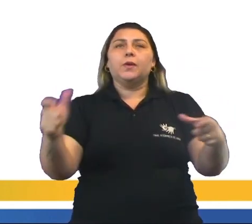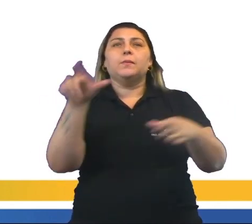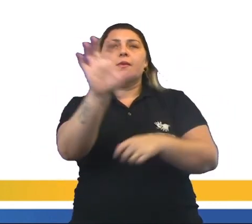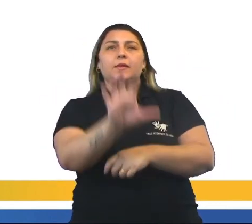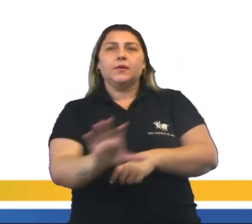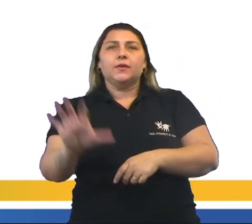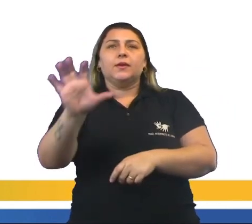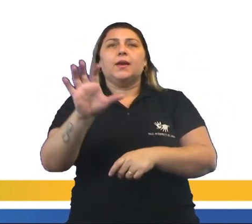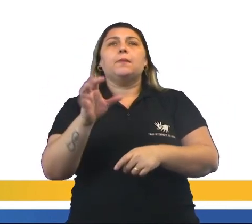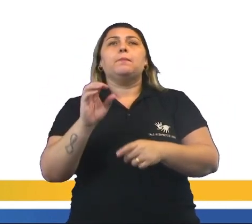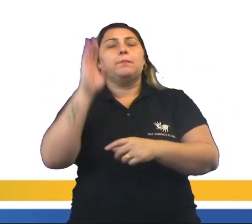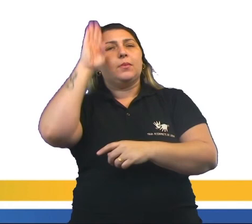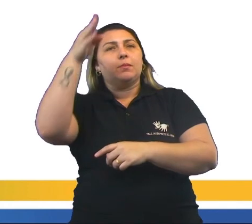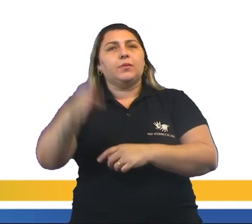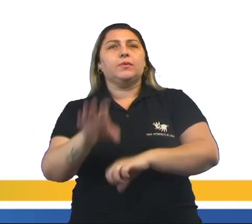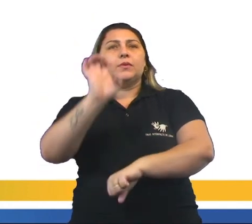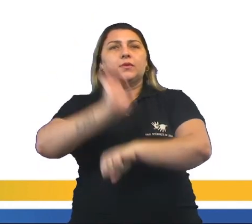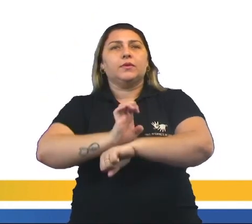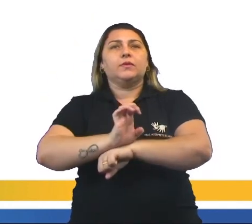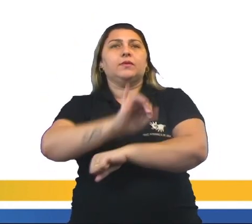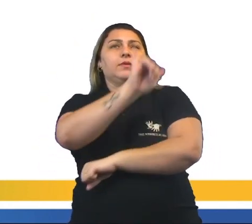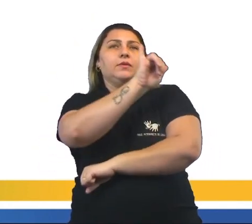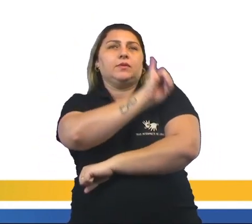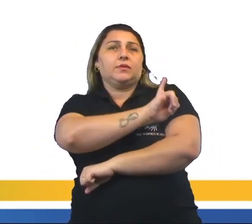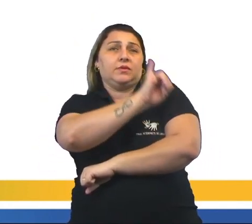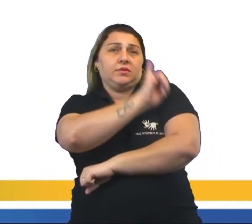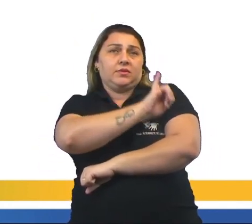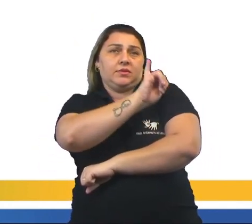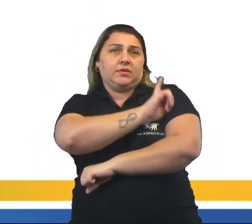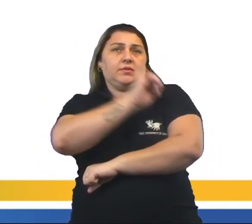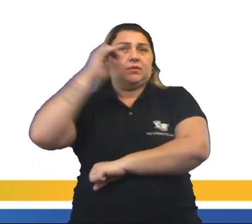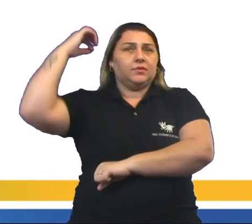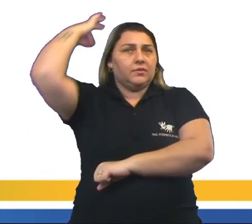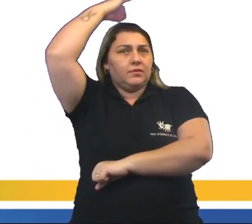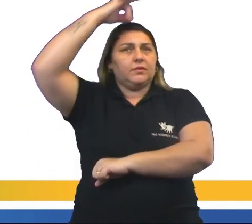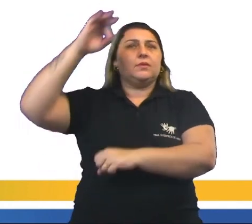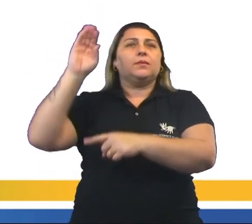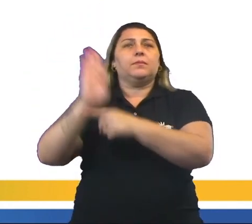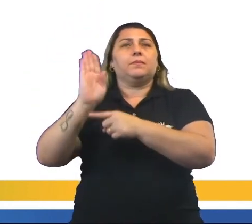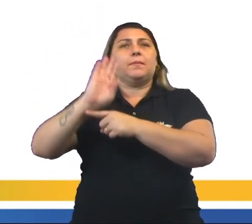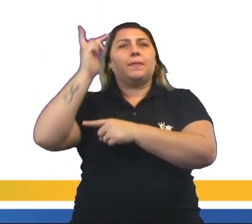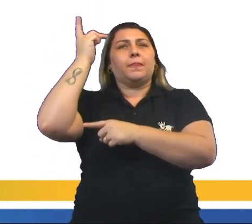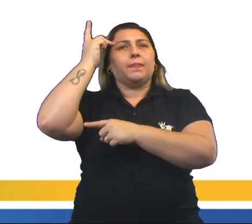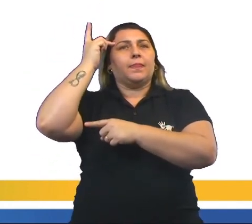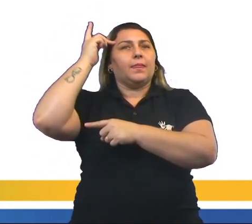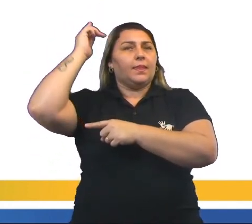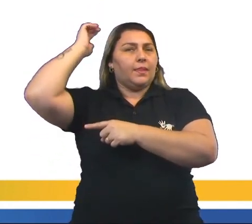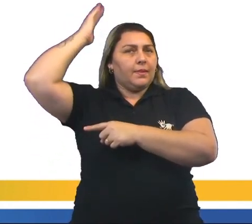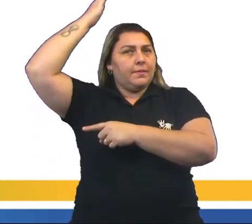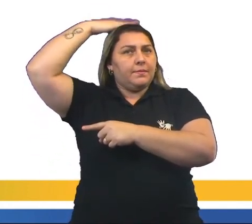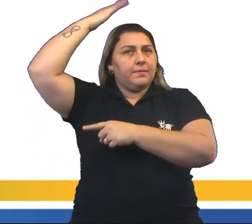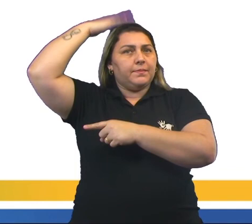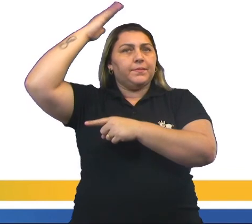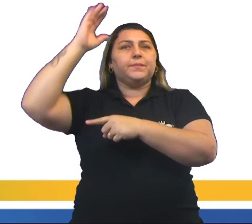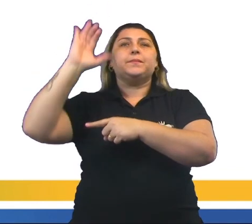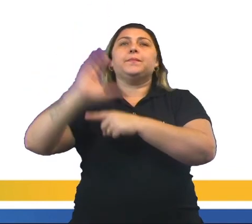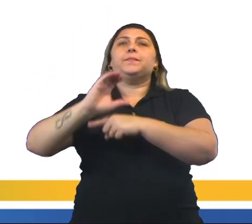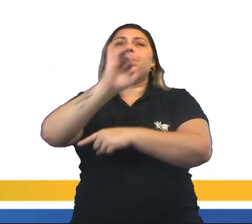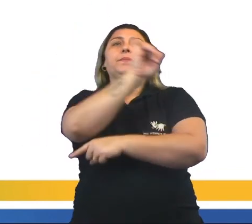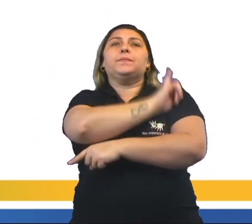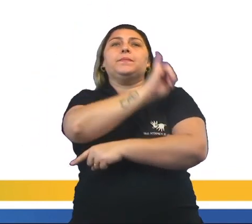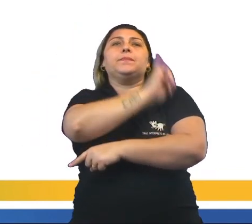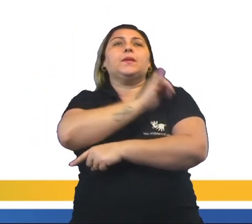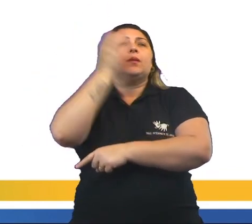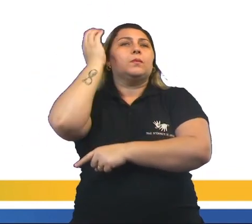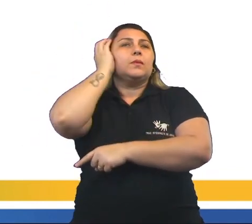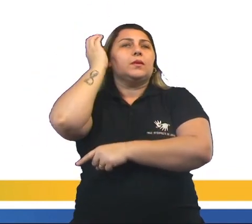região foi direcionado principalmente para os estados. Letra A, Rio de Janeiro e Espírito Santo. Letra B, São Paulo e Paraná. Letra C, Rio de Janeiro